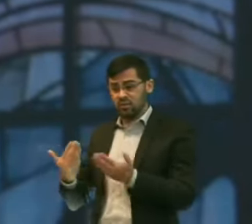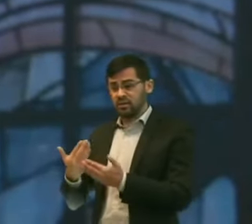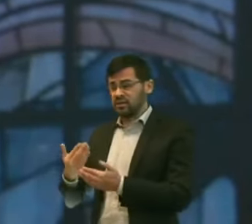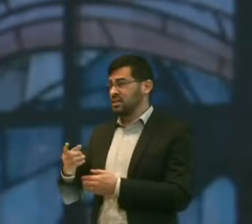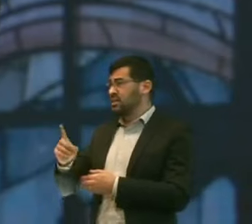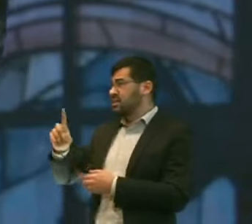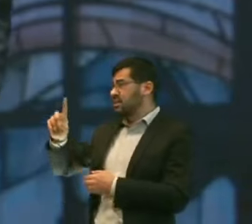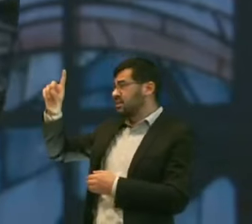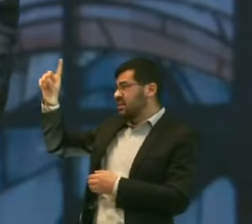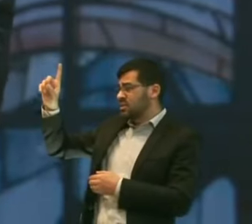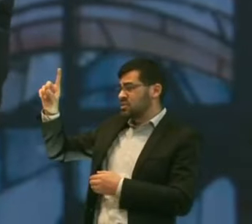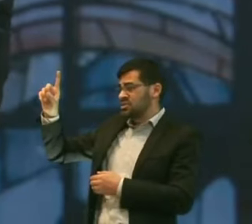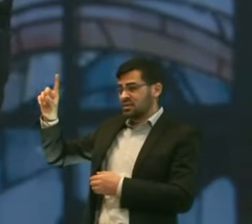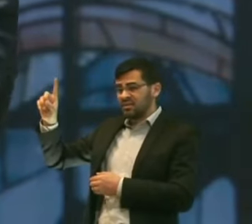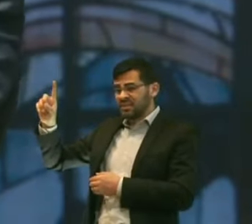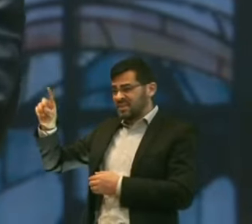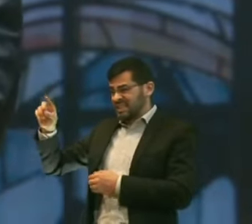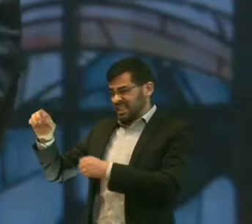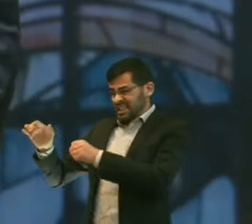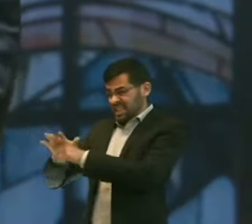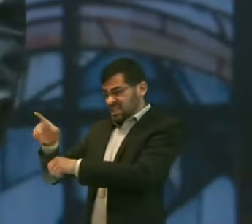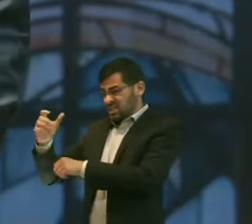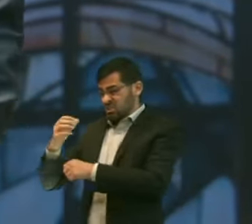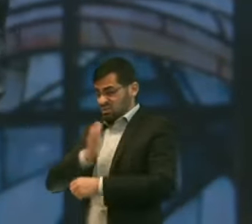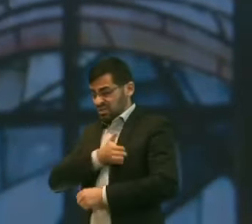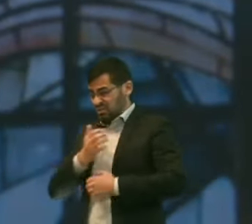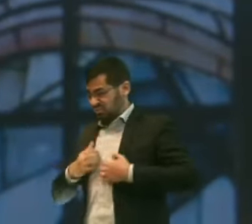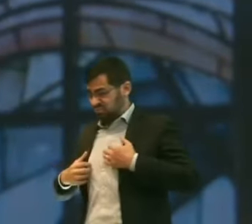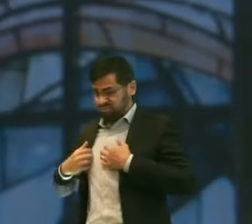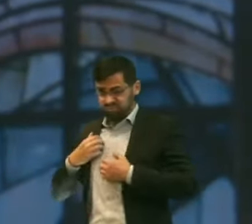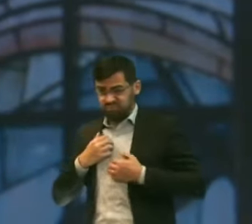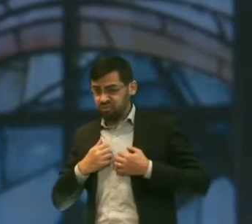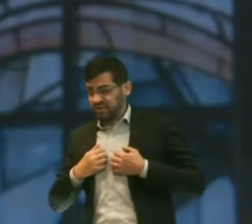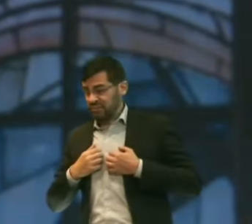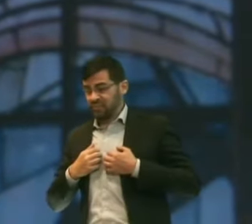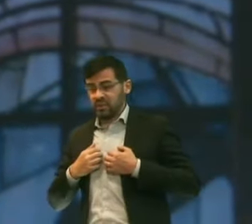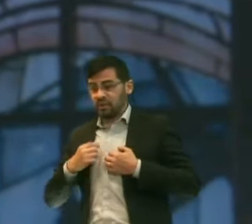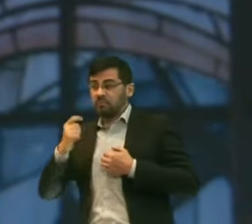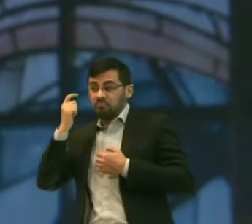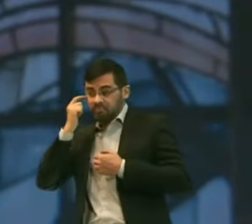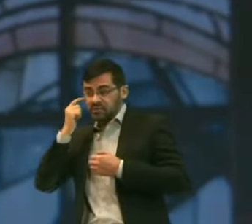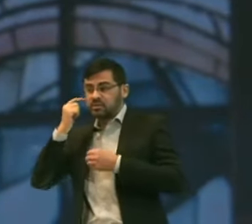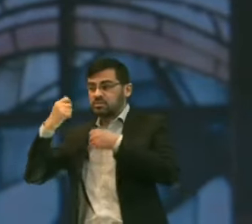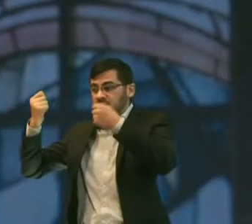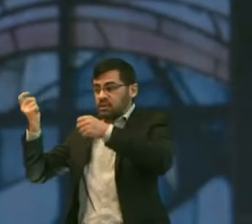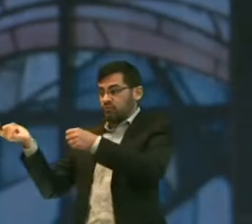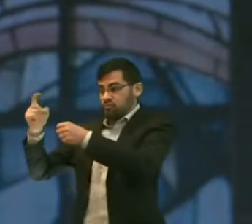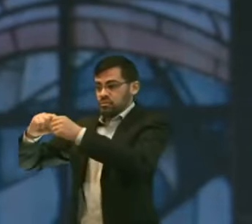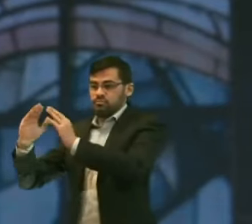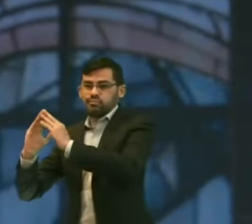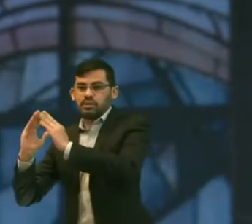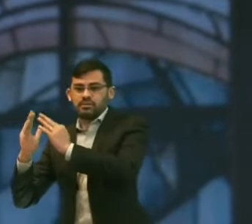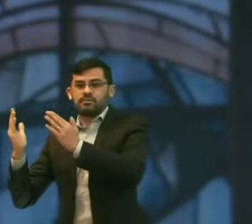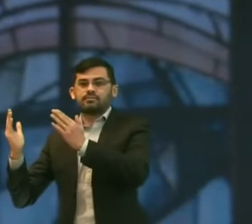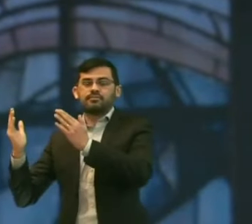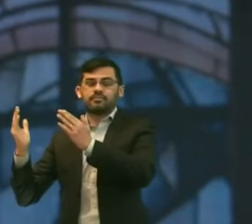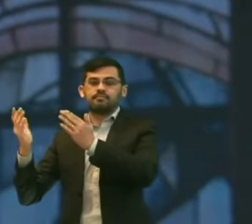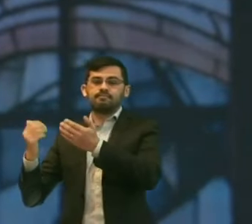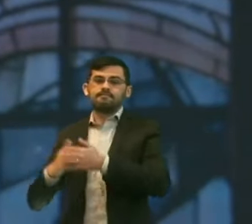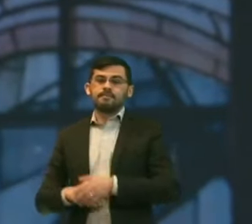Senhor Tire a paz dela Que dê uma angústia Tão grande Tão grande Que ela diga assim Eu preciso voltar Para casa Eu preciso voltar Para casa